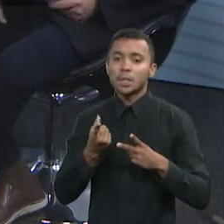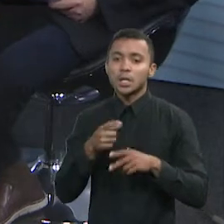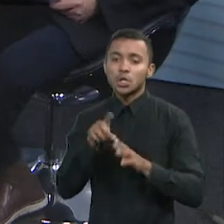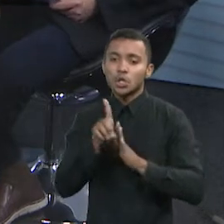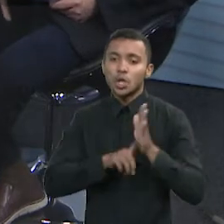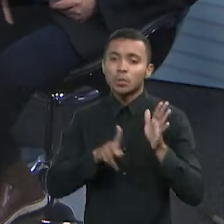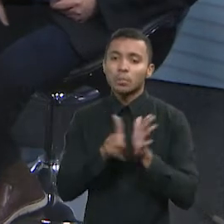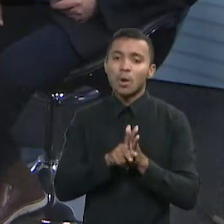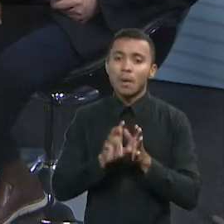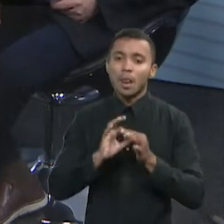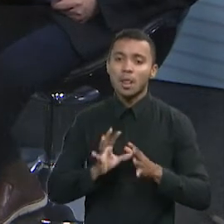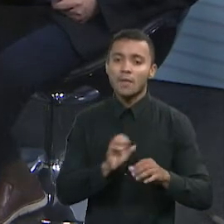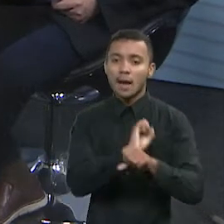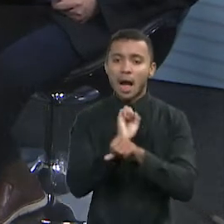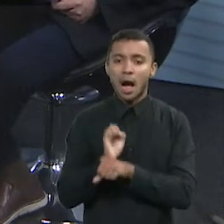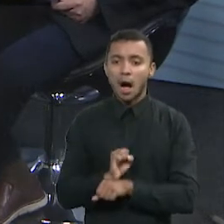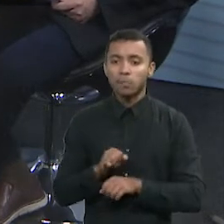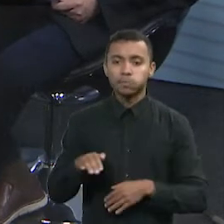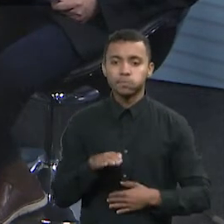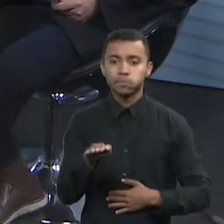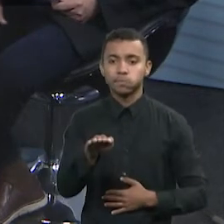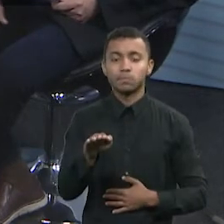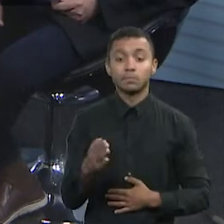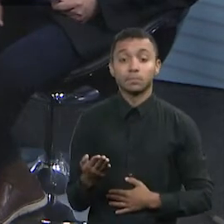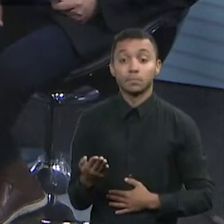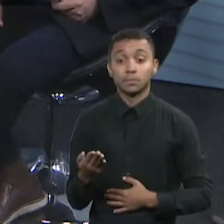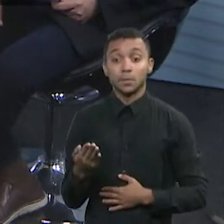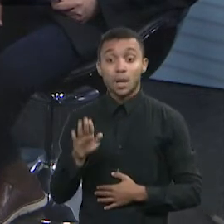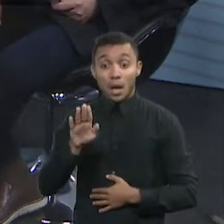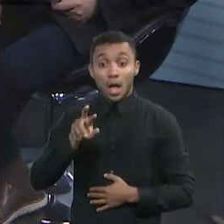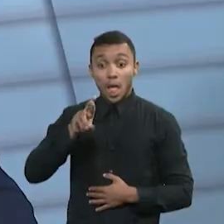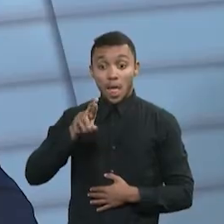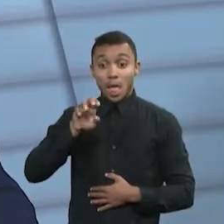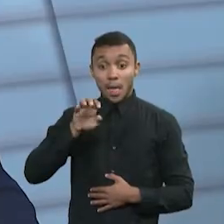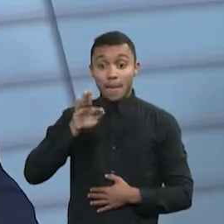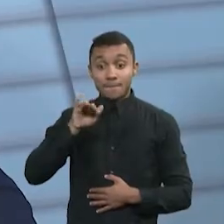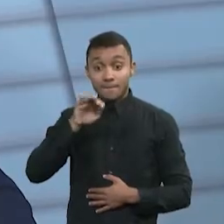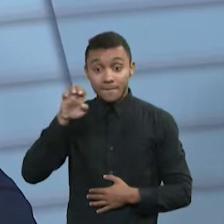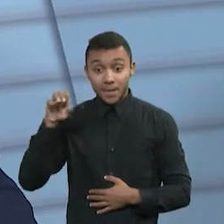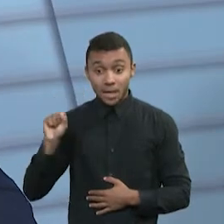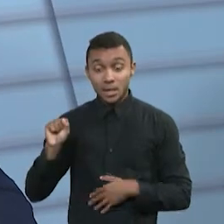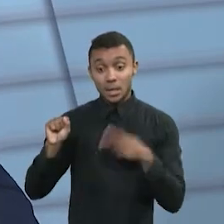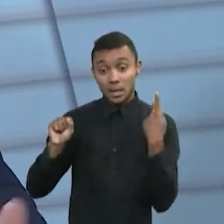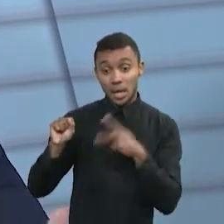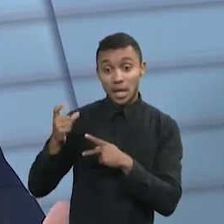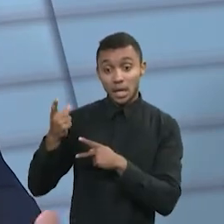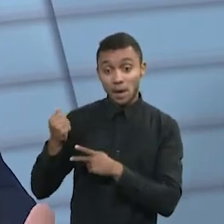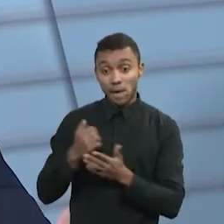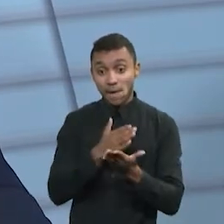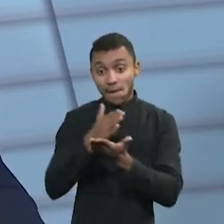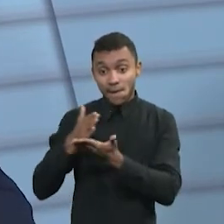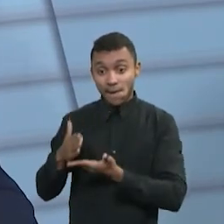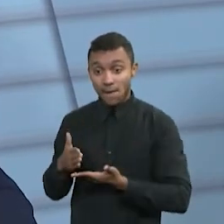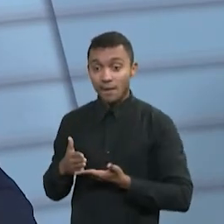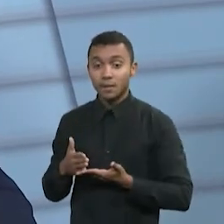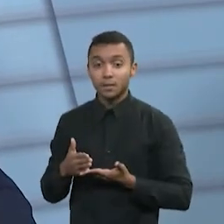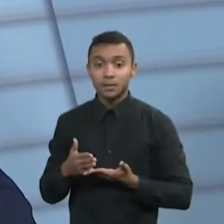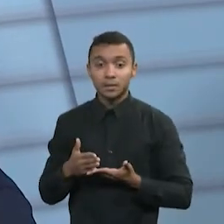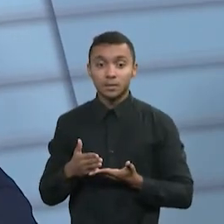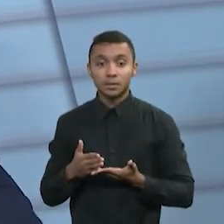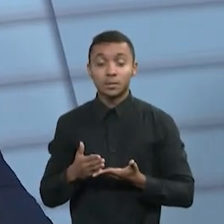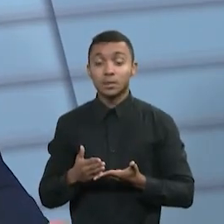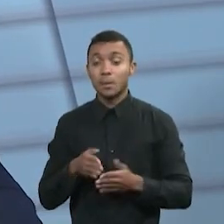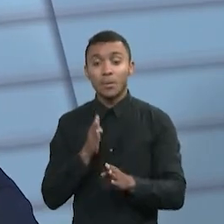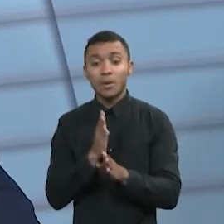negócio muito sério. A verdade é que o refis, por si só, ele é insustentável. O refis, parcelamento. O que a gente precisa, na verdade, é de uma